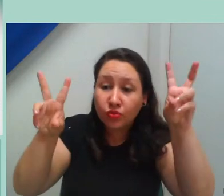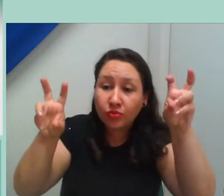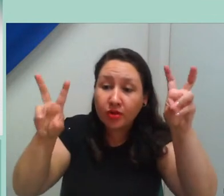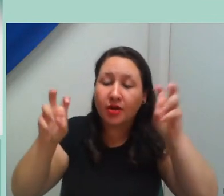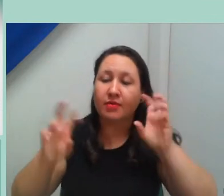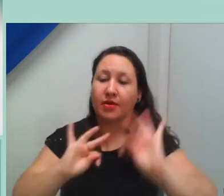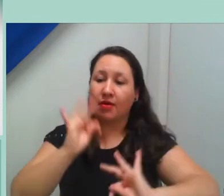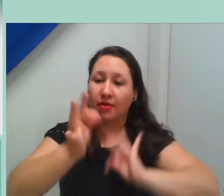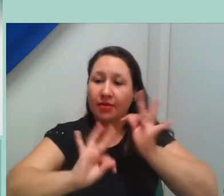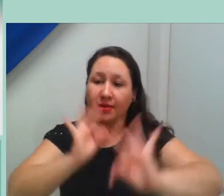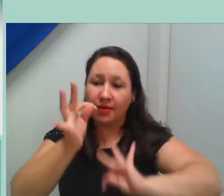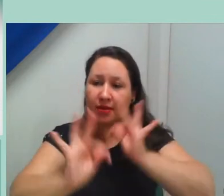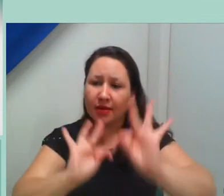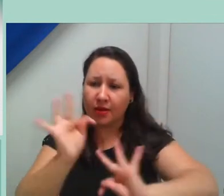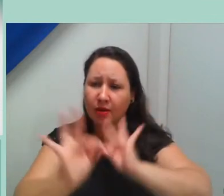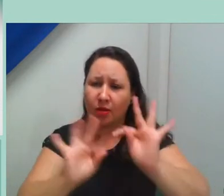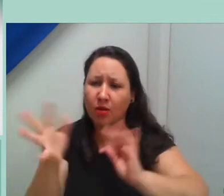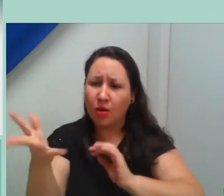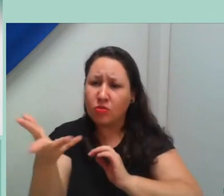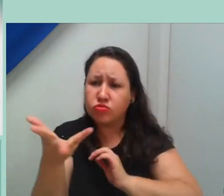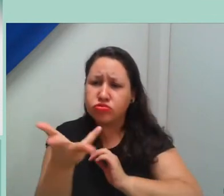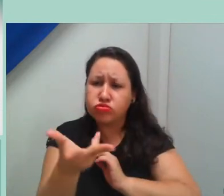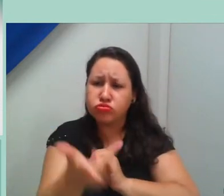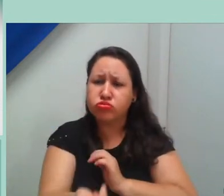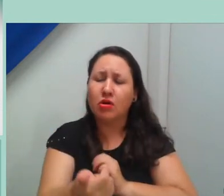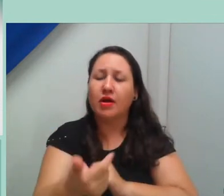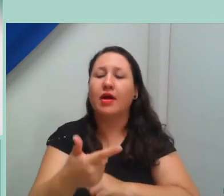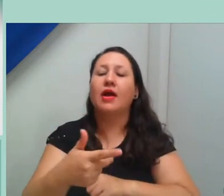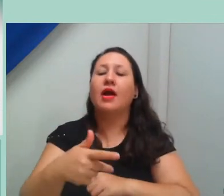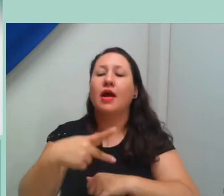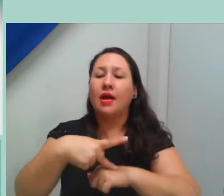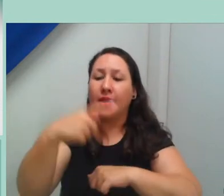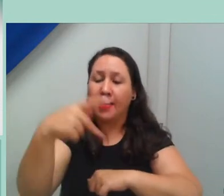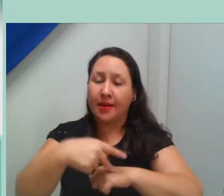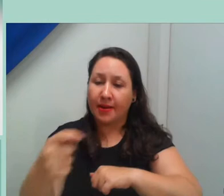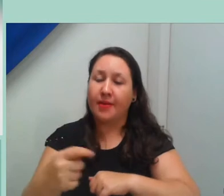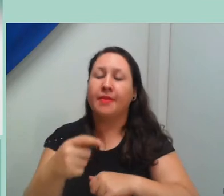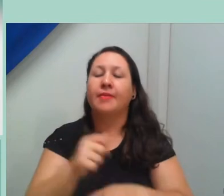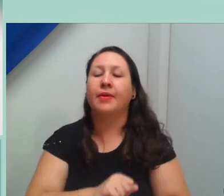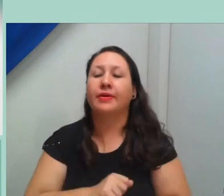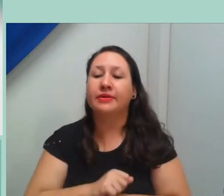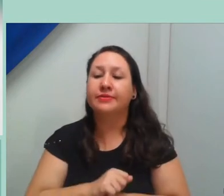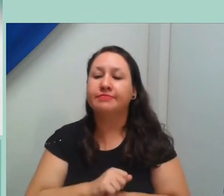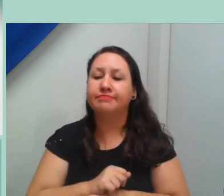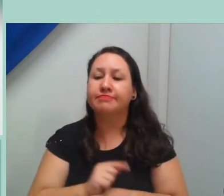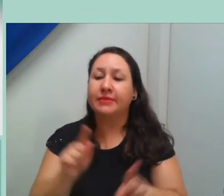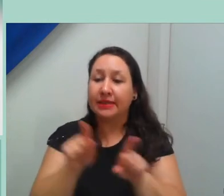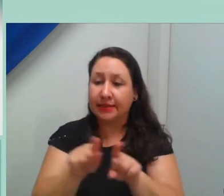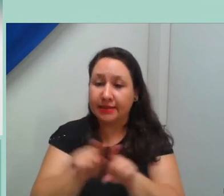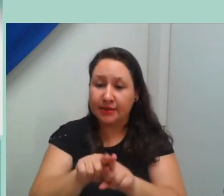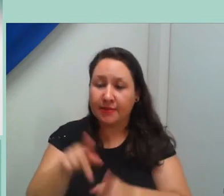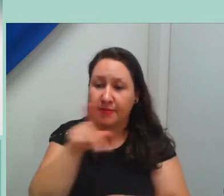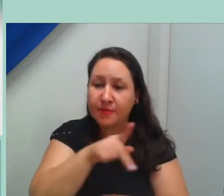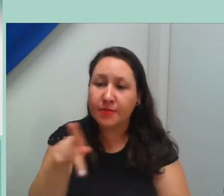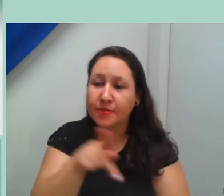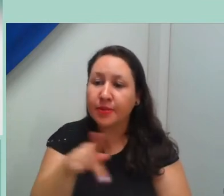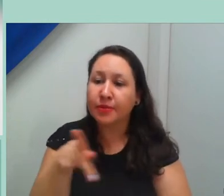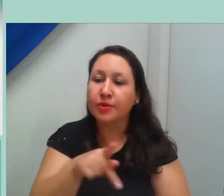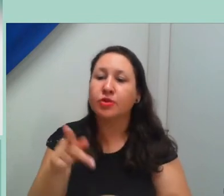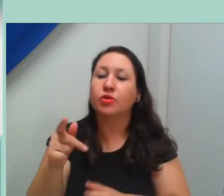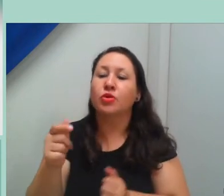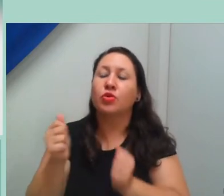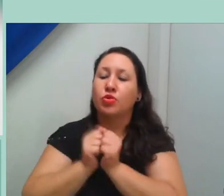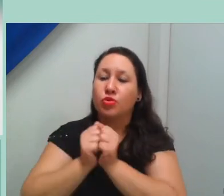Emergentes na Pós-Graduação no Pós-Pandemia. Participarão os professores doutor Marcelo Castanheira,